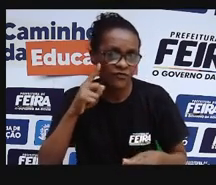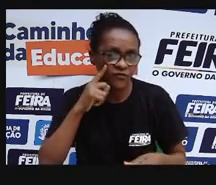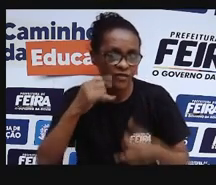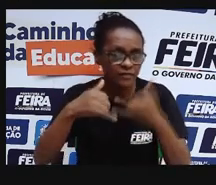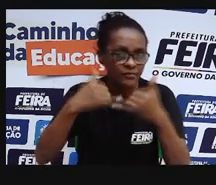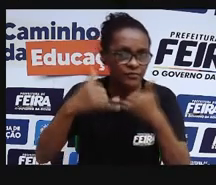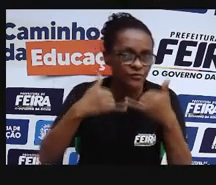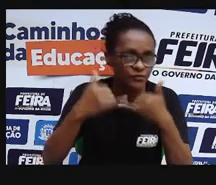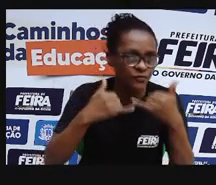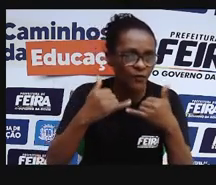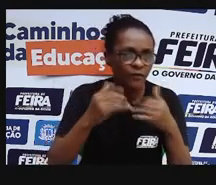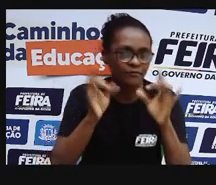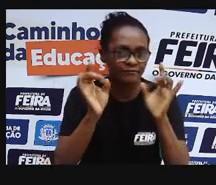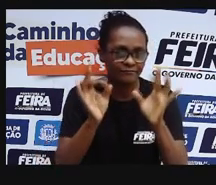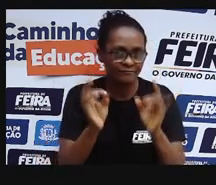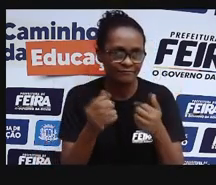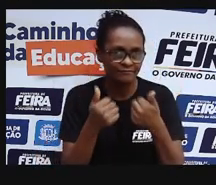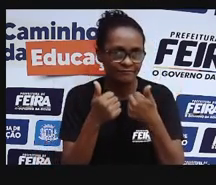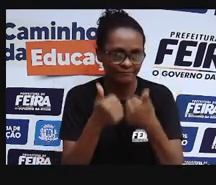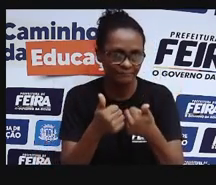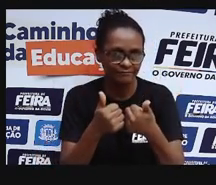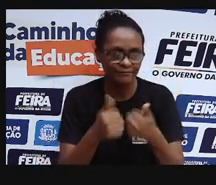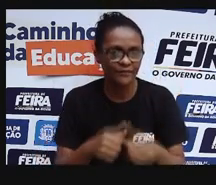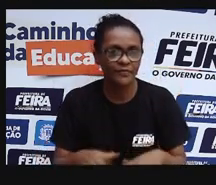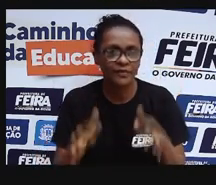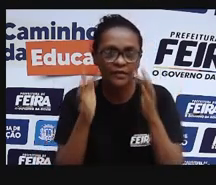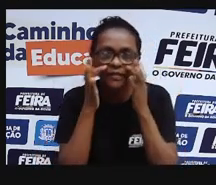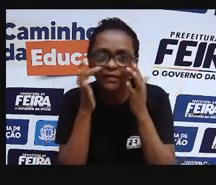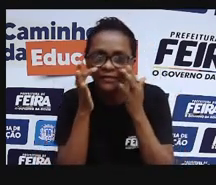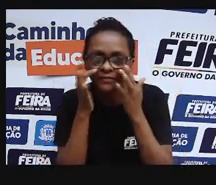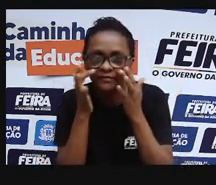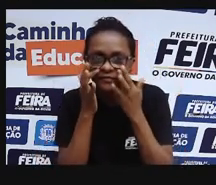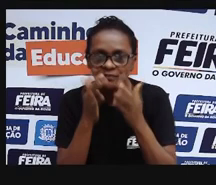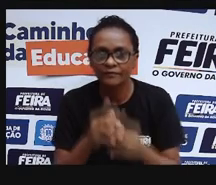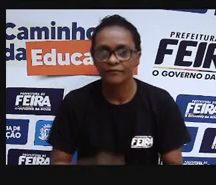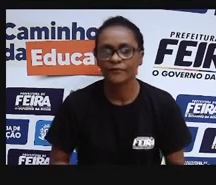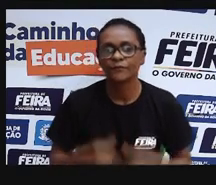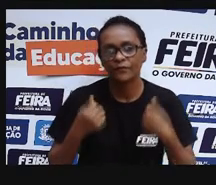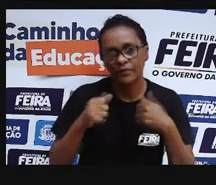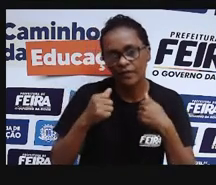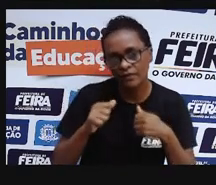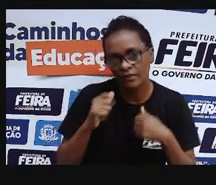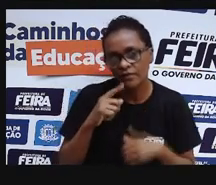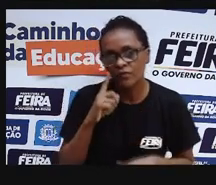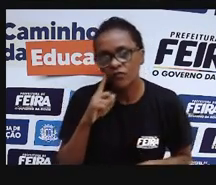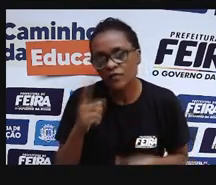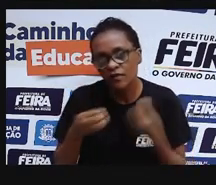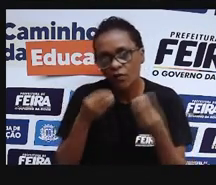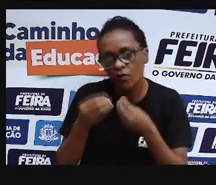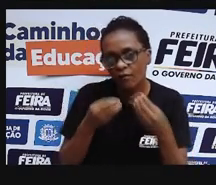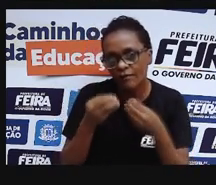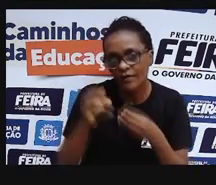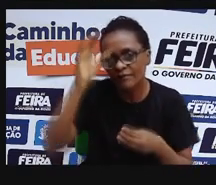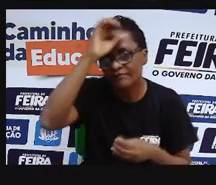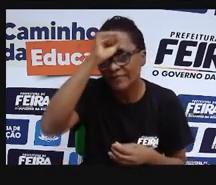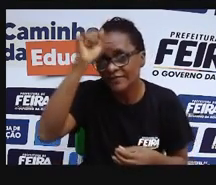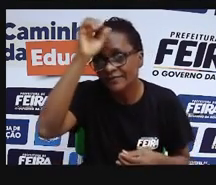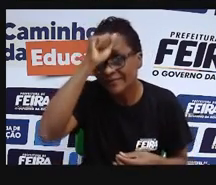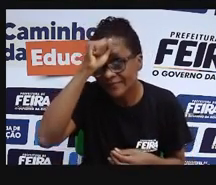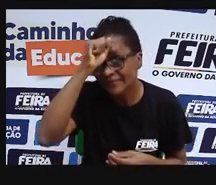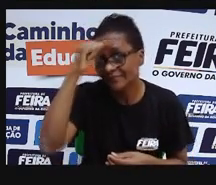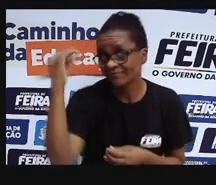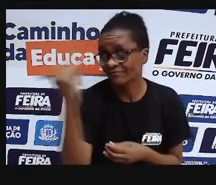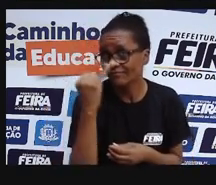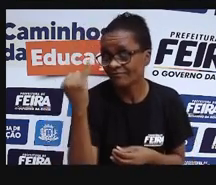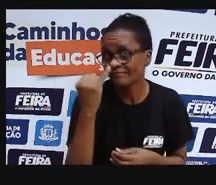como é que ele funciona, tá? Além disso, eu já informo a vocês que esse jogo, ele tanto